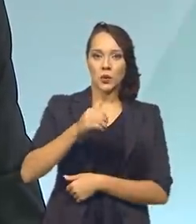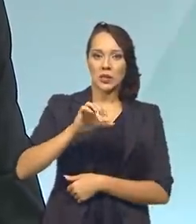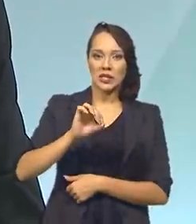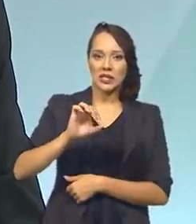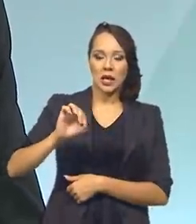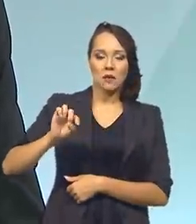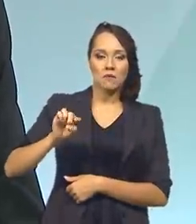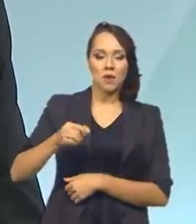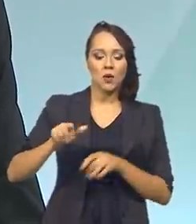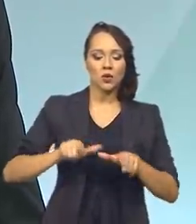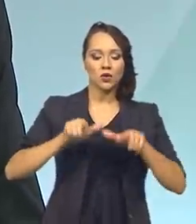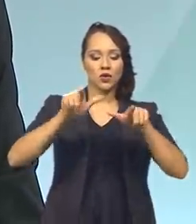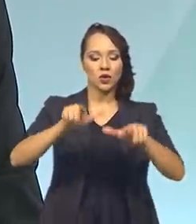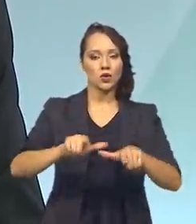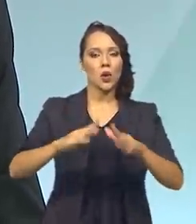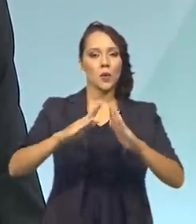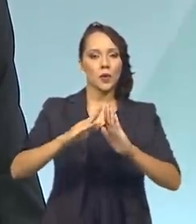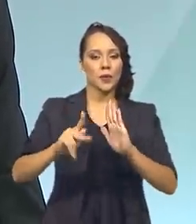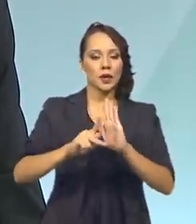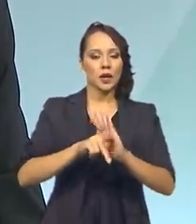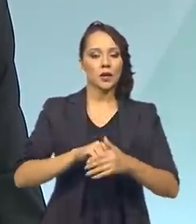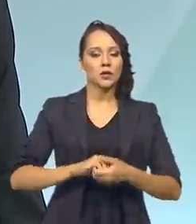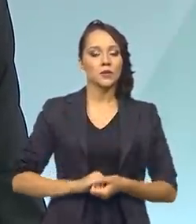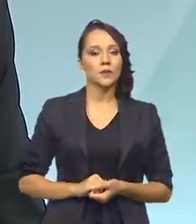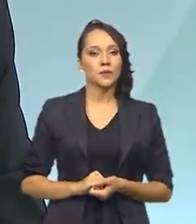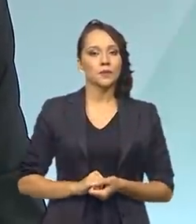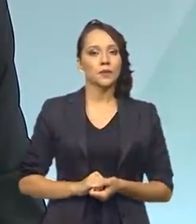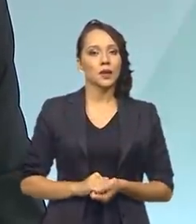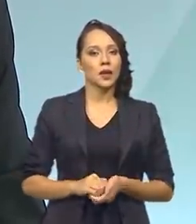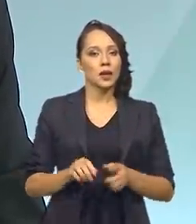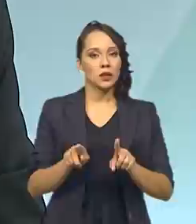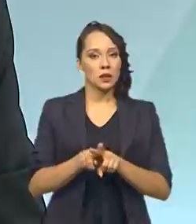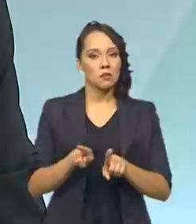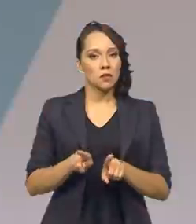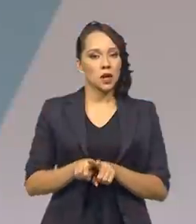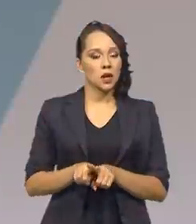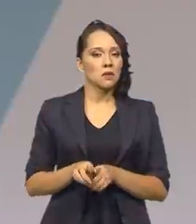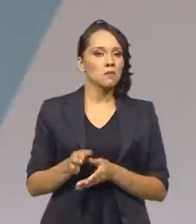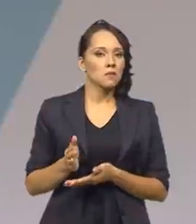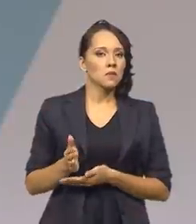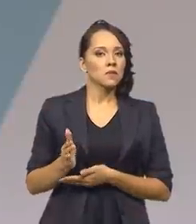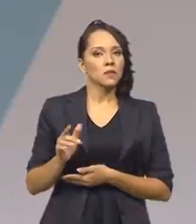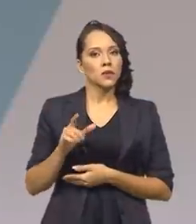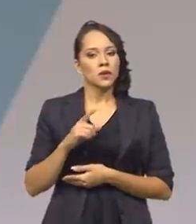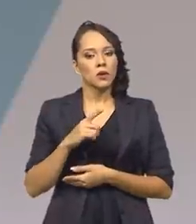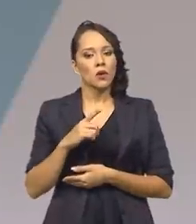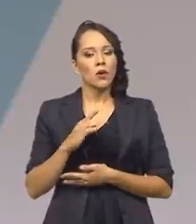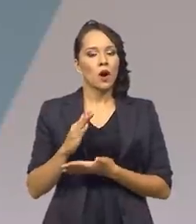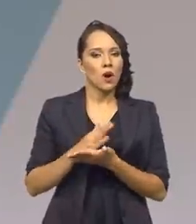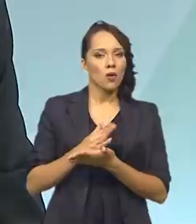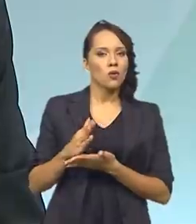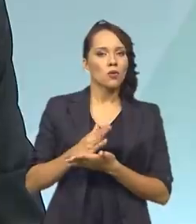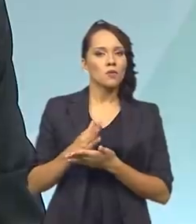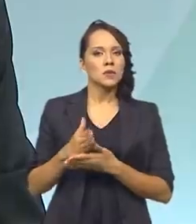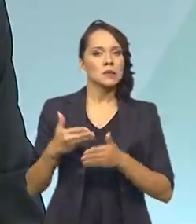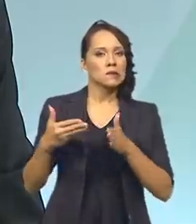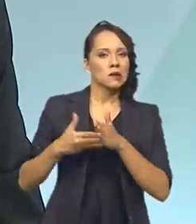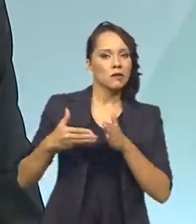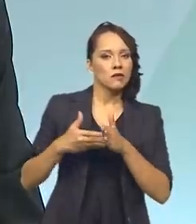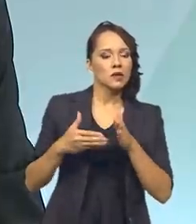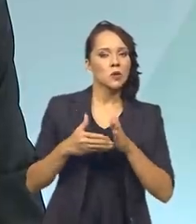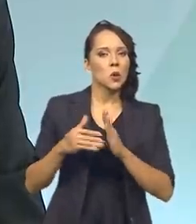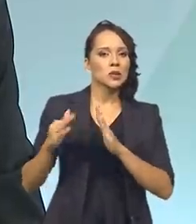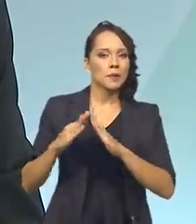títulos de propriedade e com pequenas intervenções